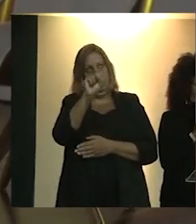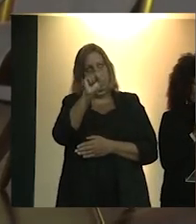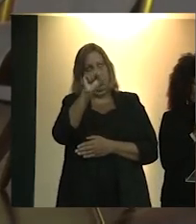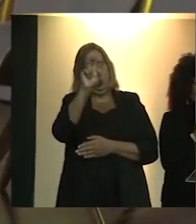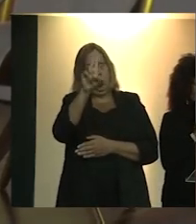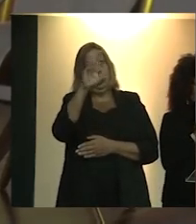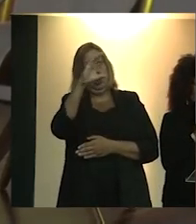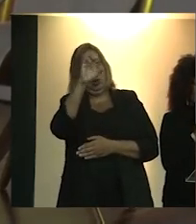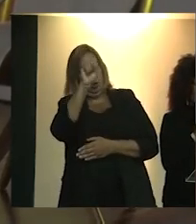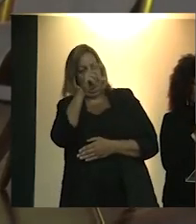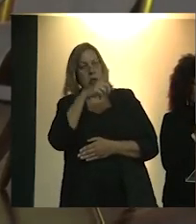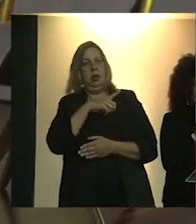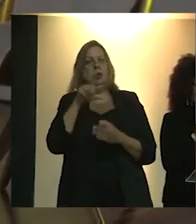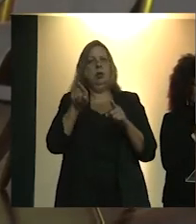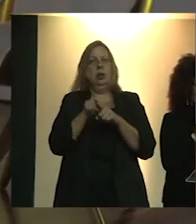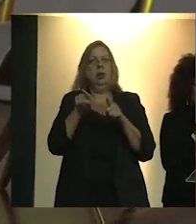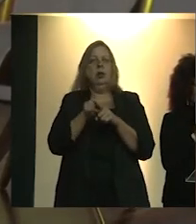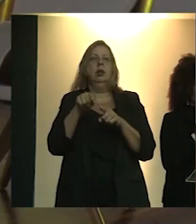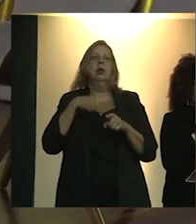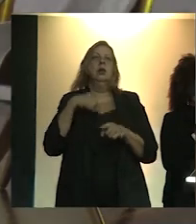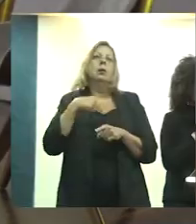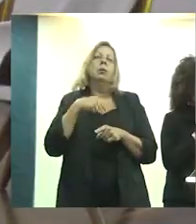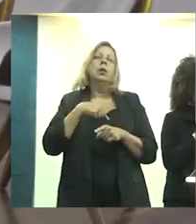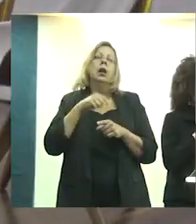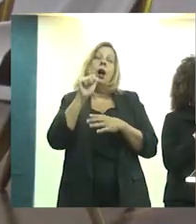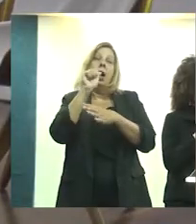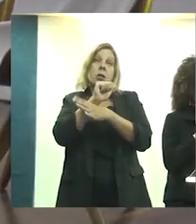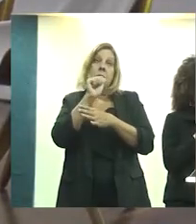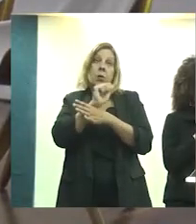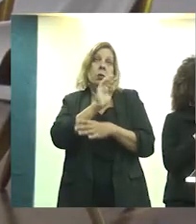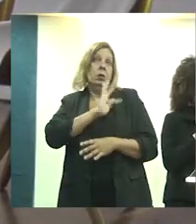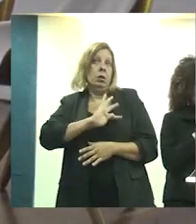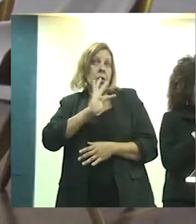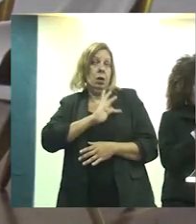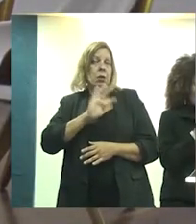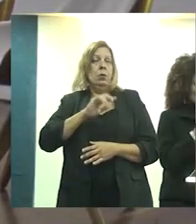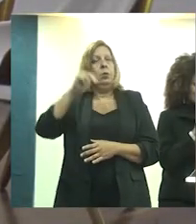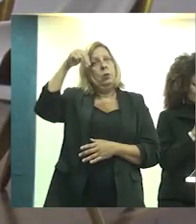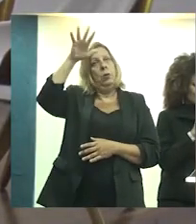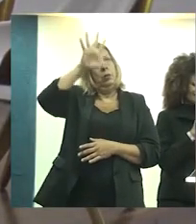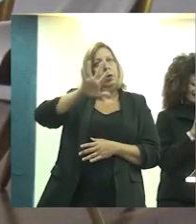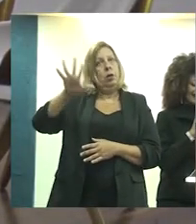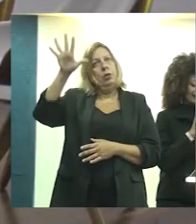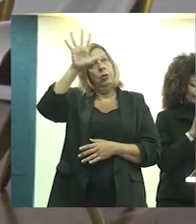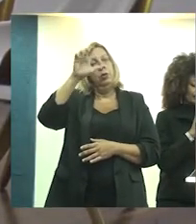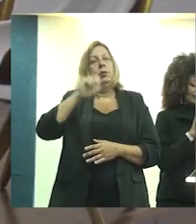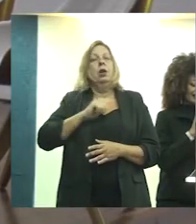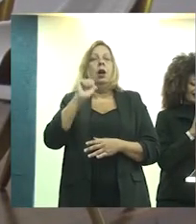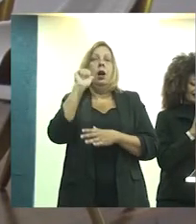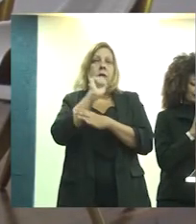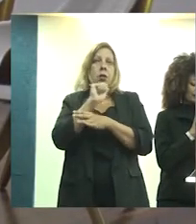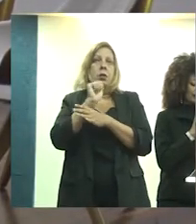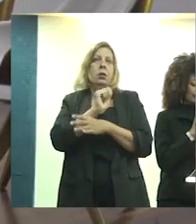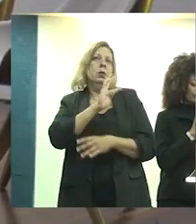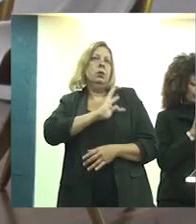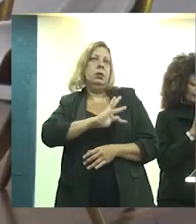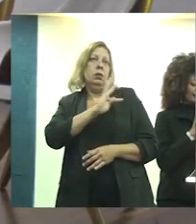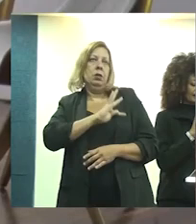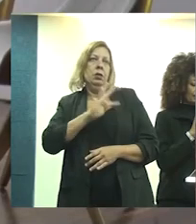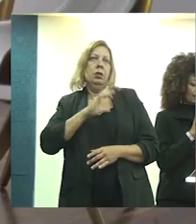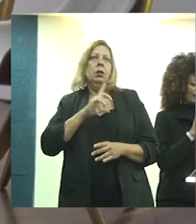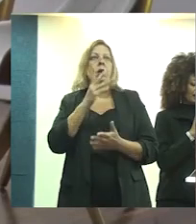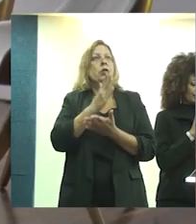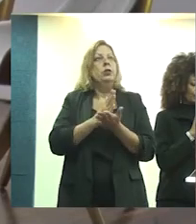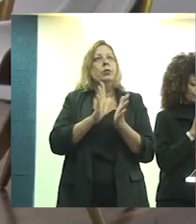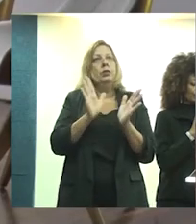da Aglomeração Urbana do Nordeste do Estado do Rio Grande do Sul, assessor técnico da Divisão de